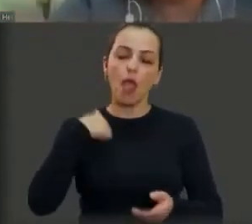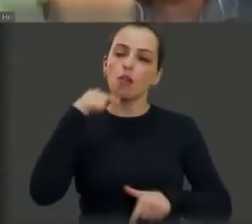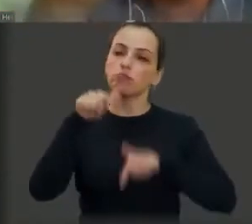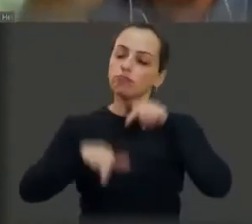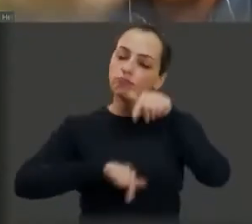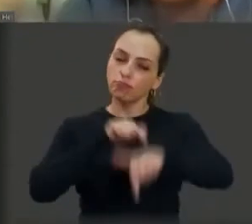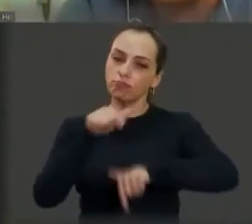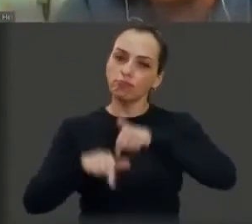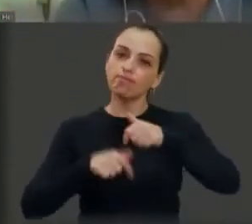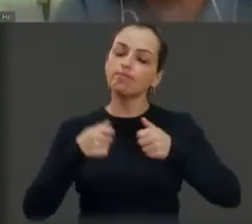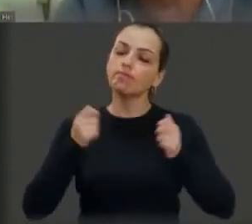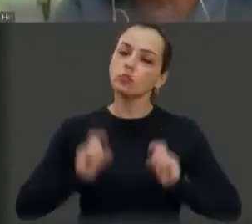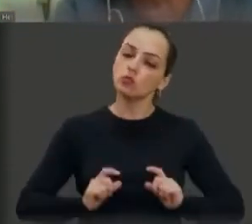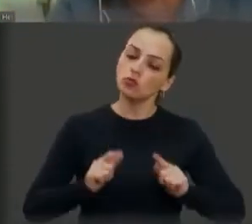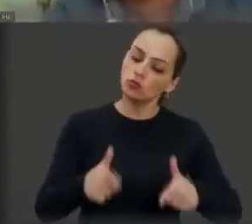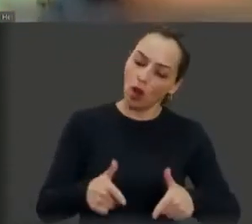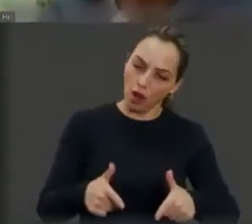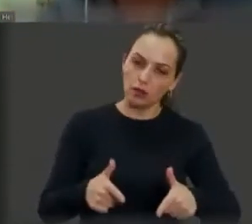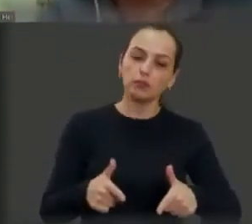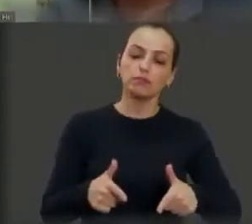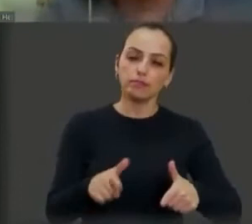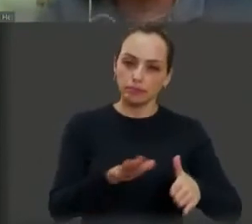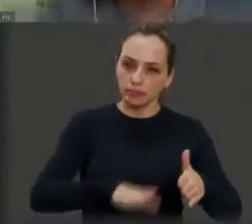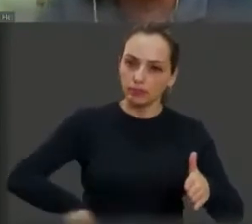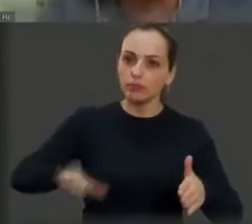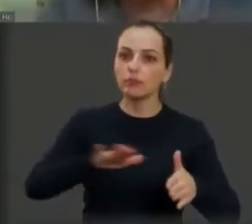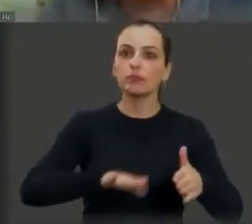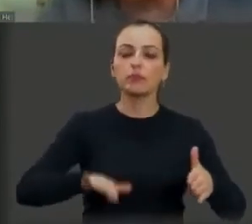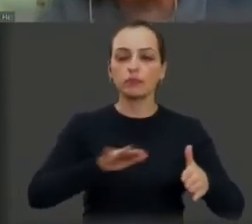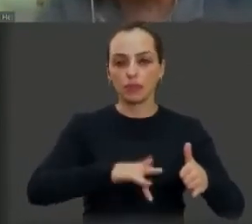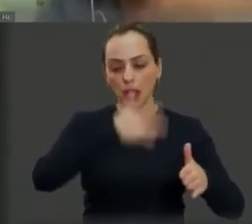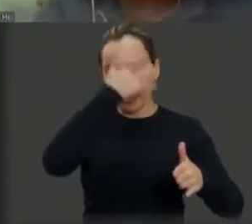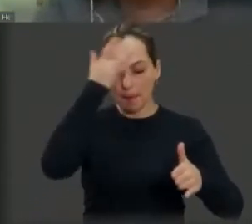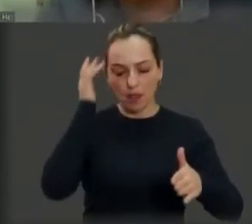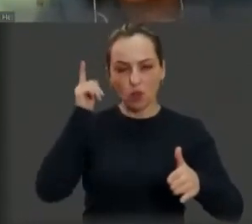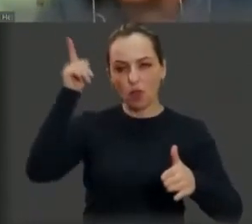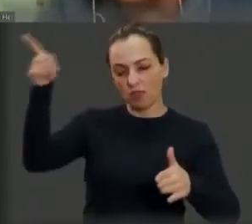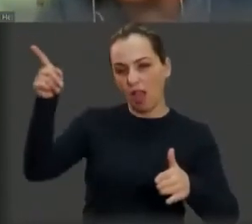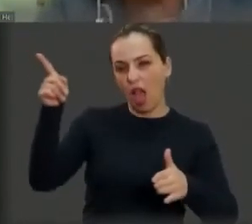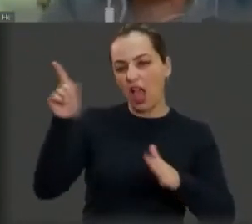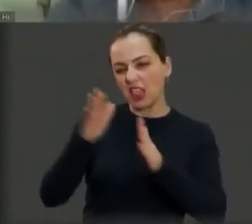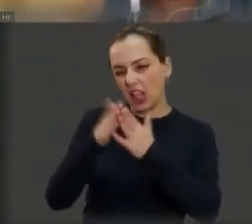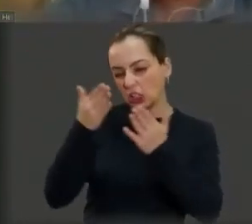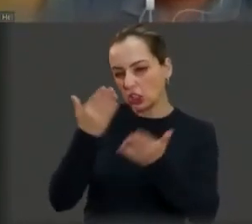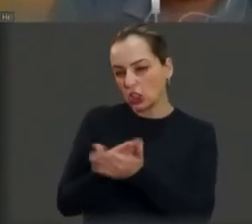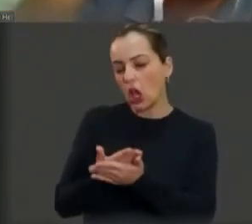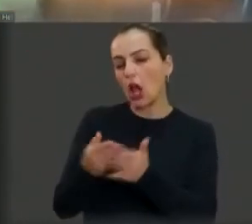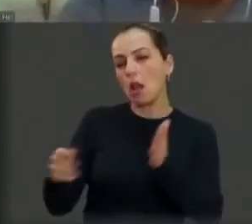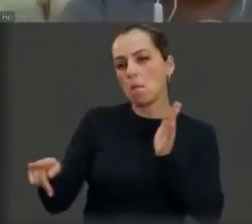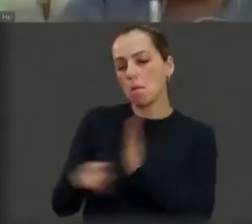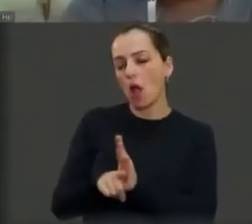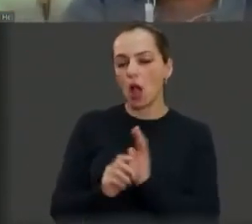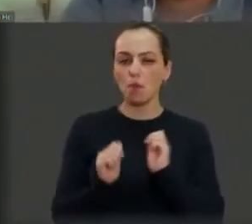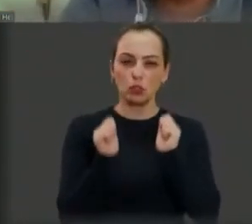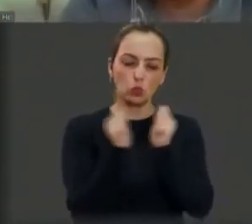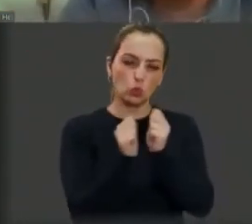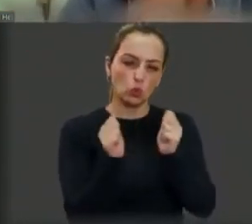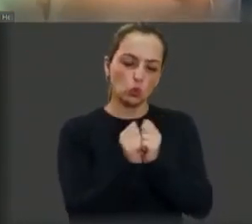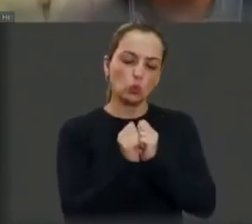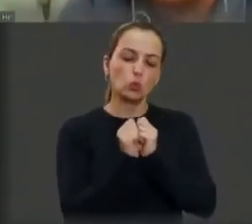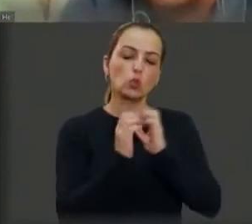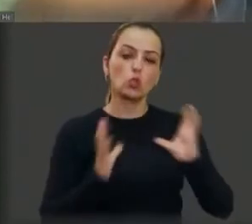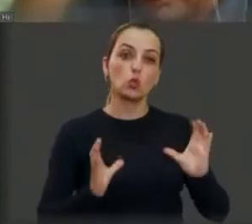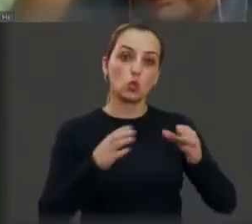trabalhando trabalhando para aquele pessoal lá da escolinha, do alto rendimento, da hidroginástica.